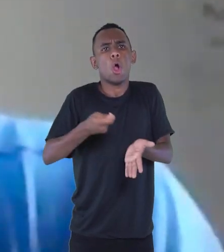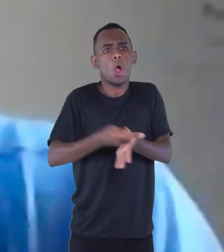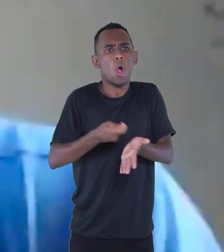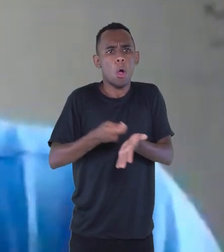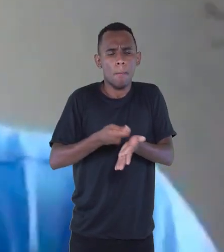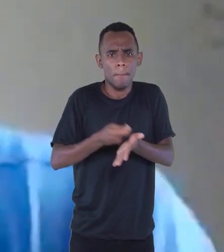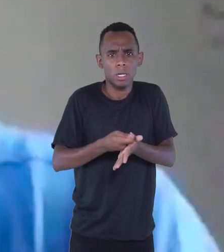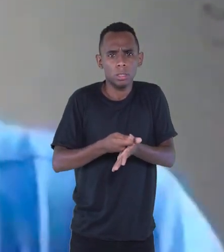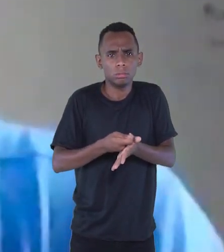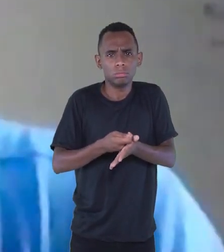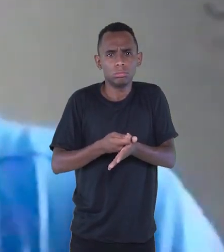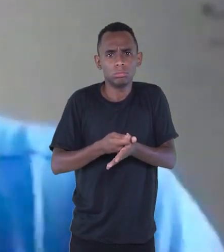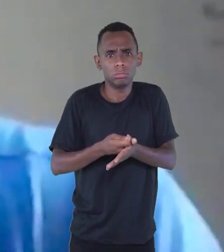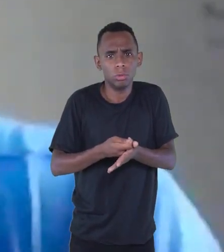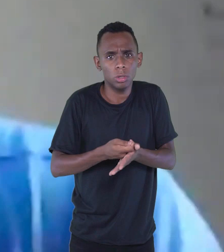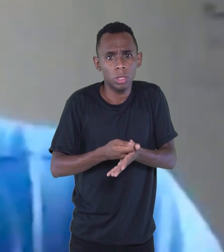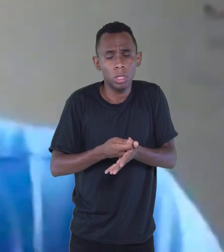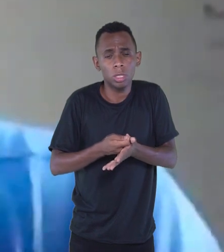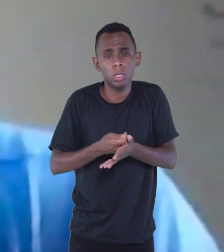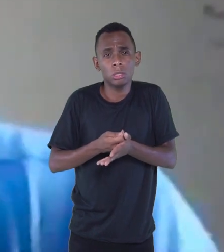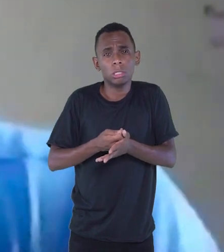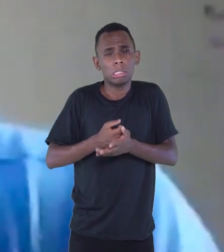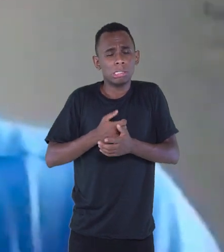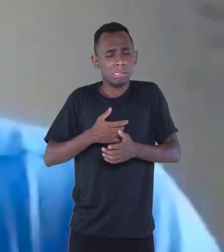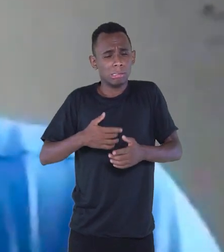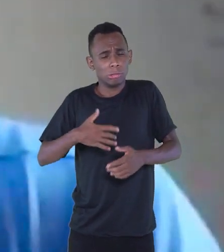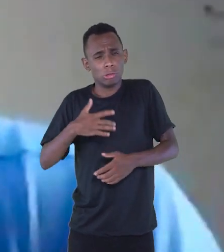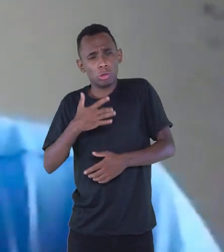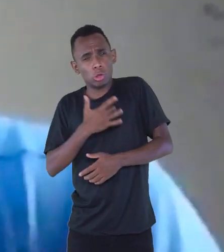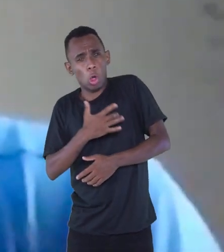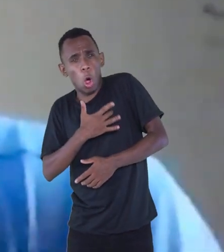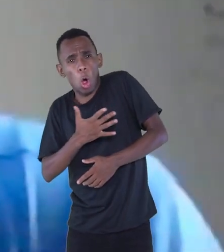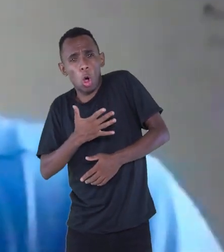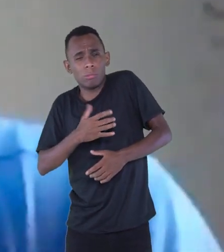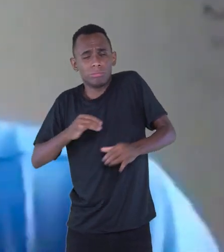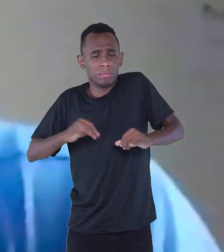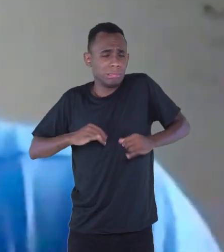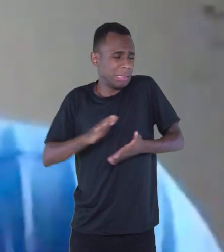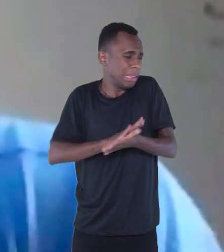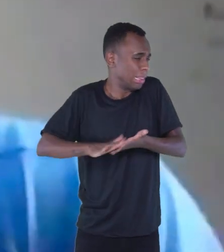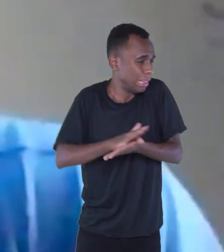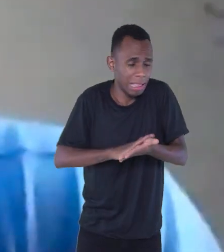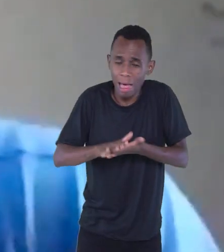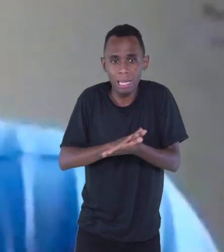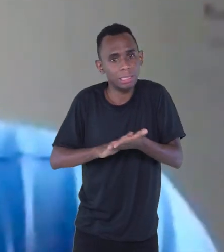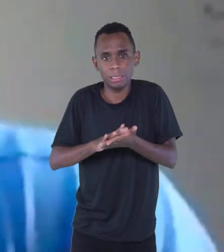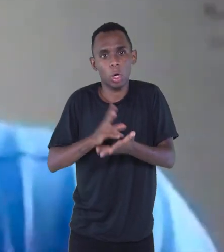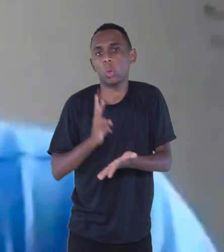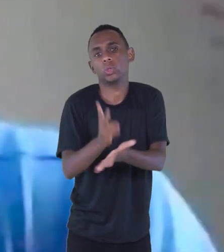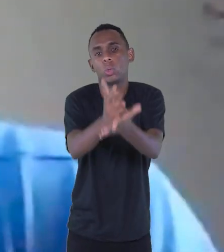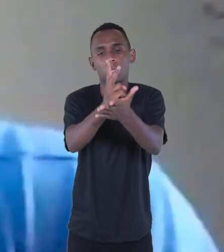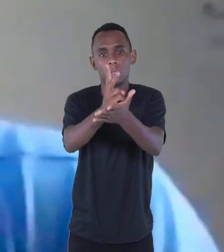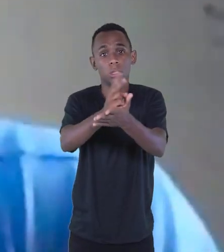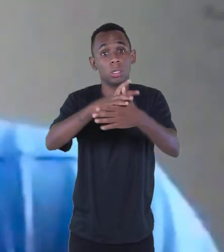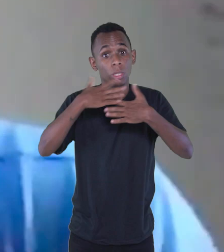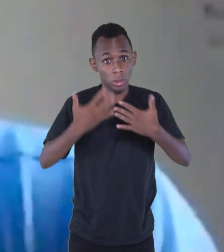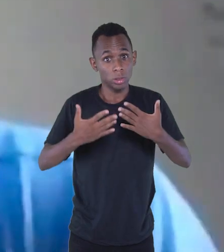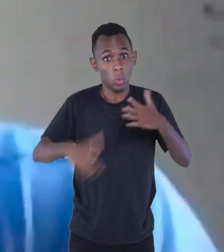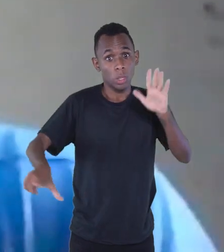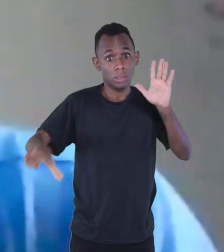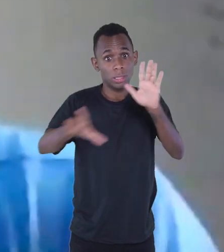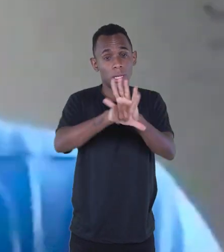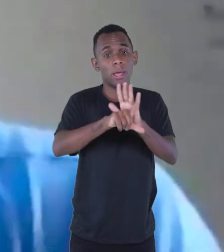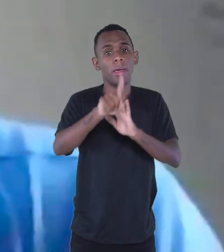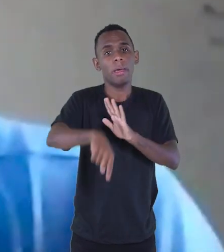mais terna, fazendo que dor alguma pareça ser dor eterna. O mensageiro da lei fica sendo beija